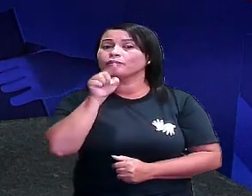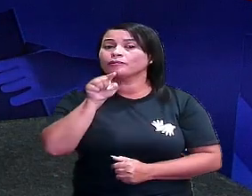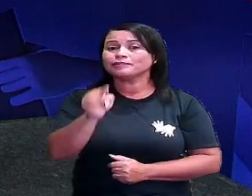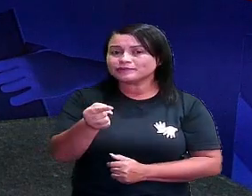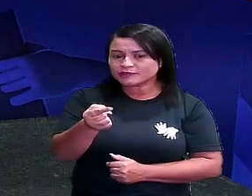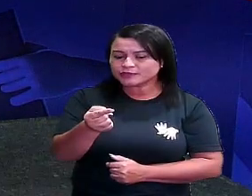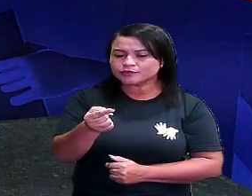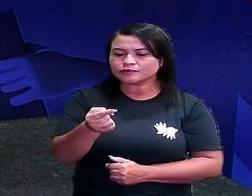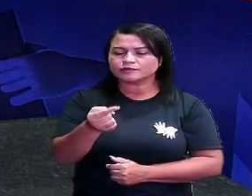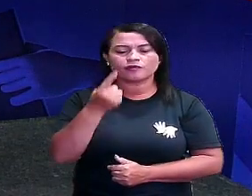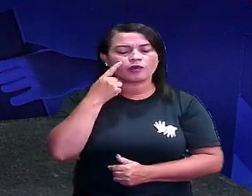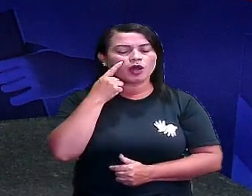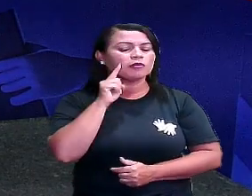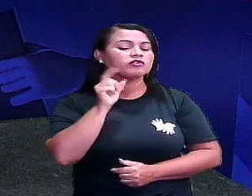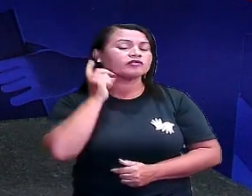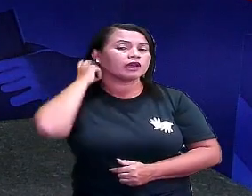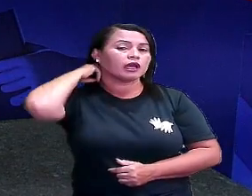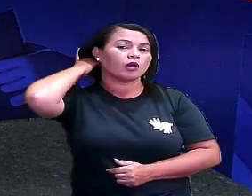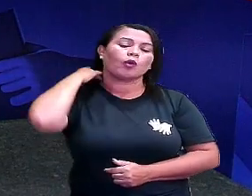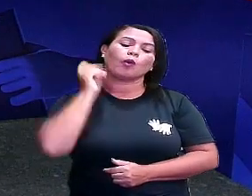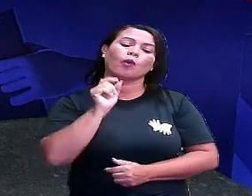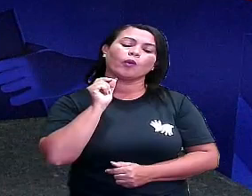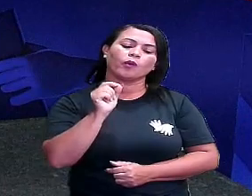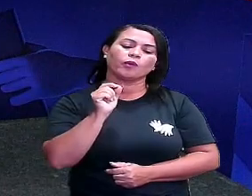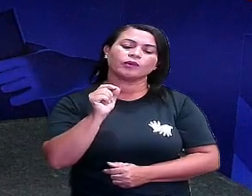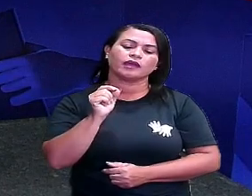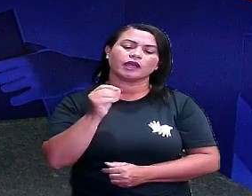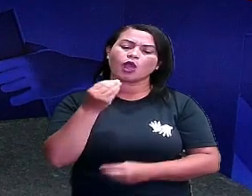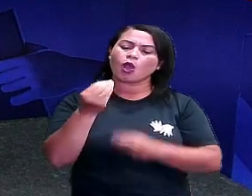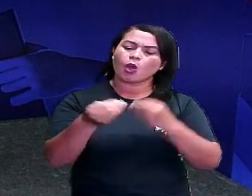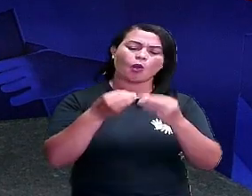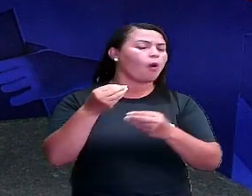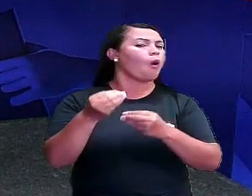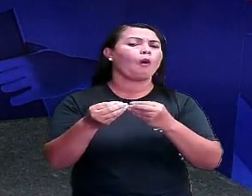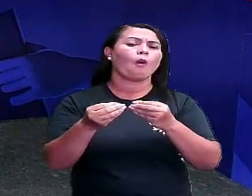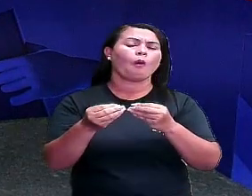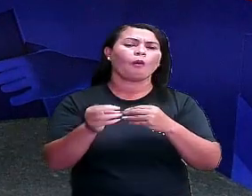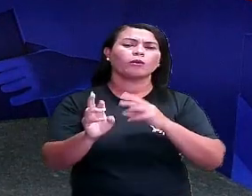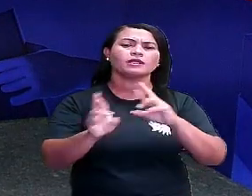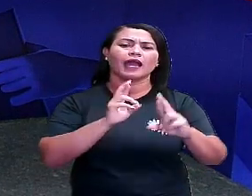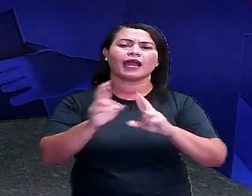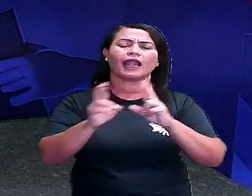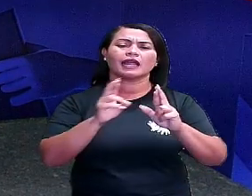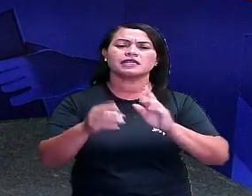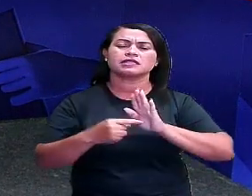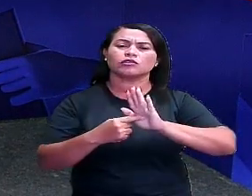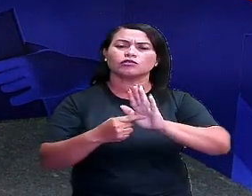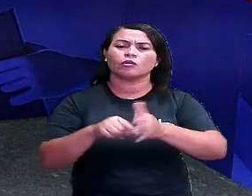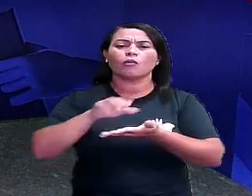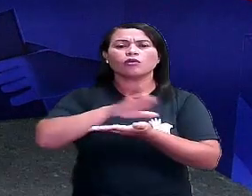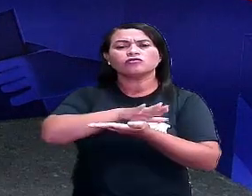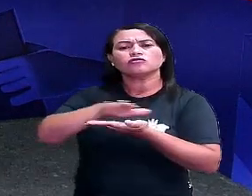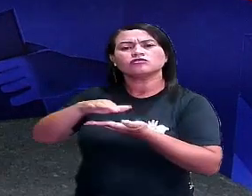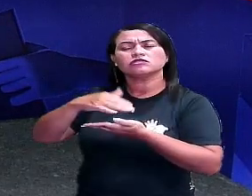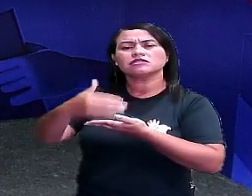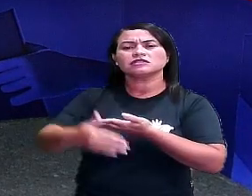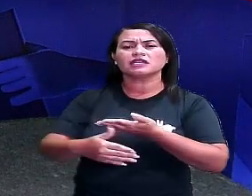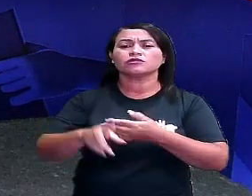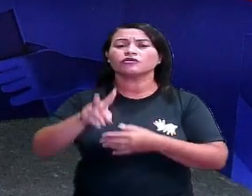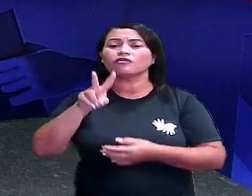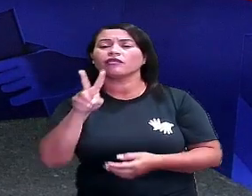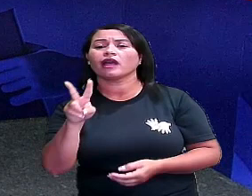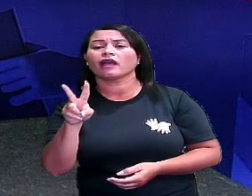a gente vai ver aqui a questão dessa relação da representação do vértice, da